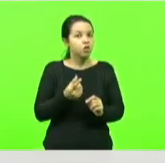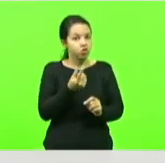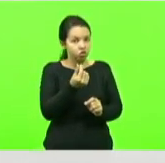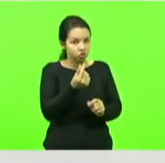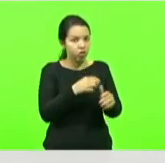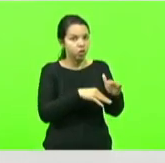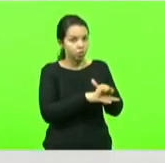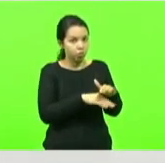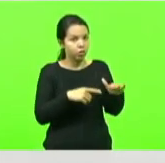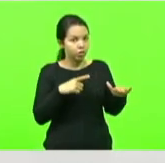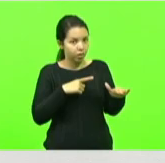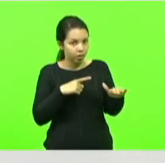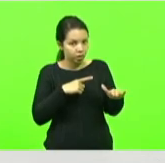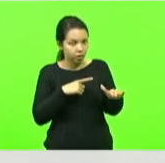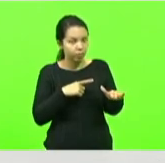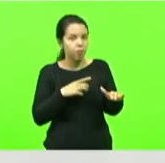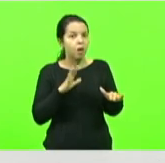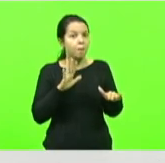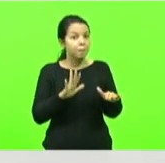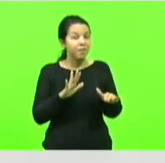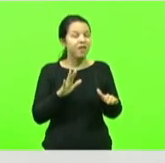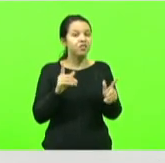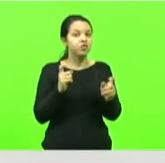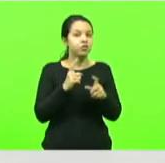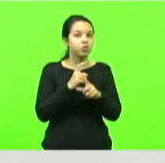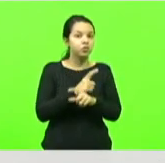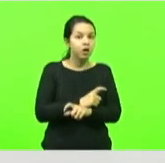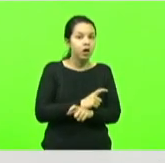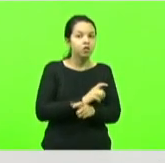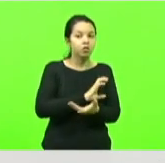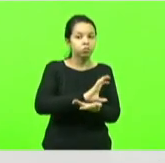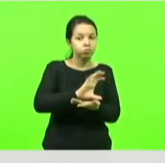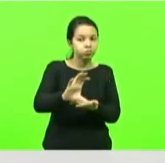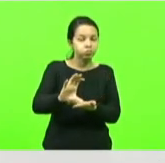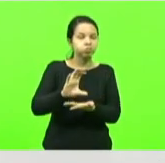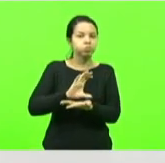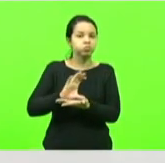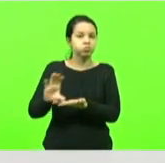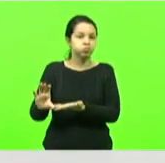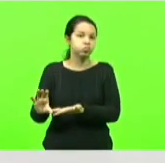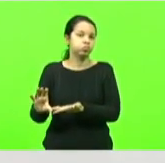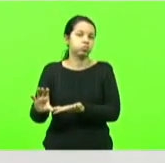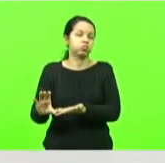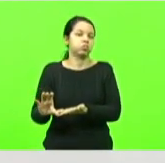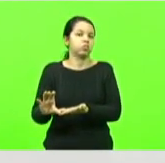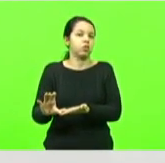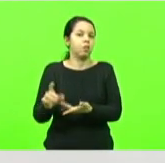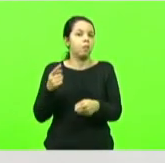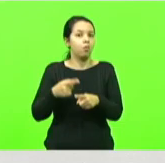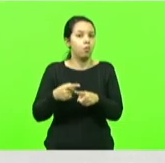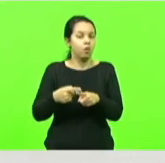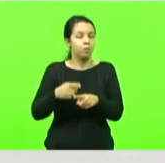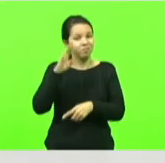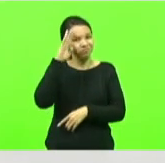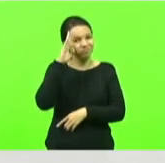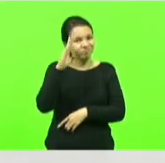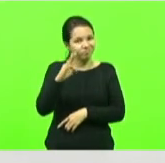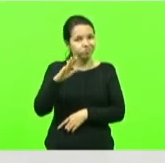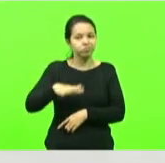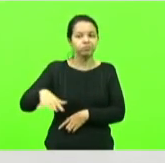dificuldade enorme na aplicação desses recursos para investimentos principalmente no sistema aviário